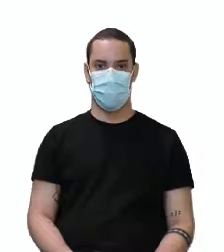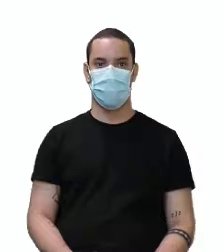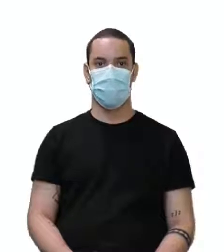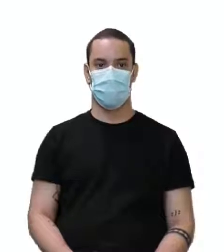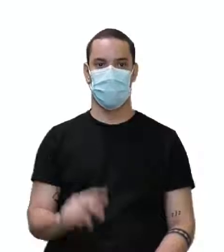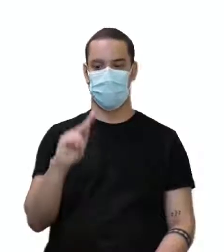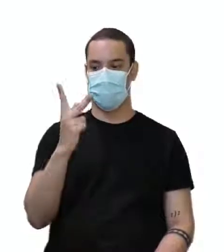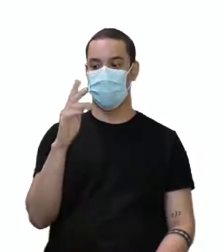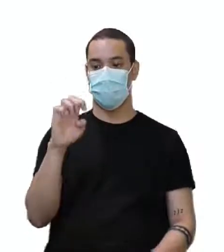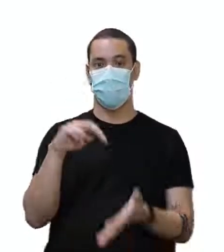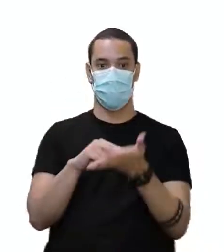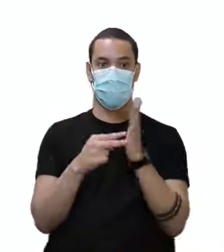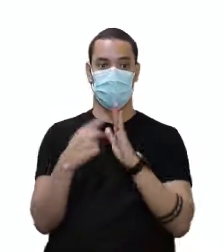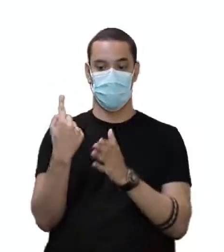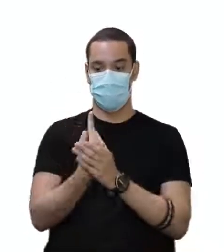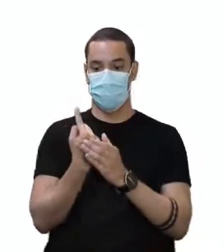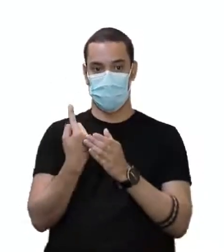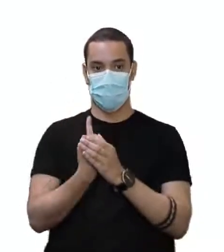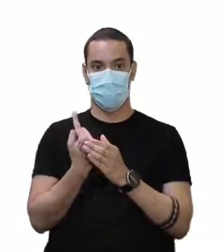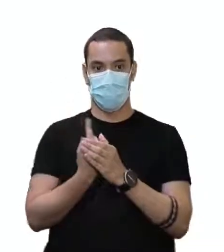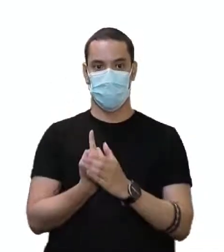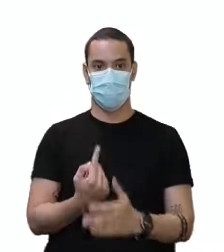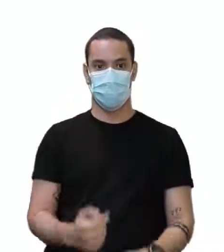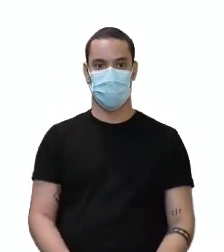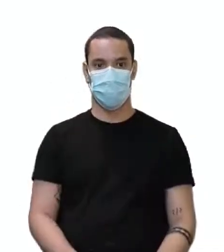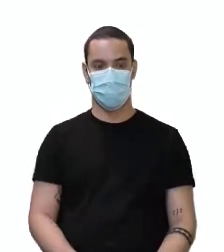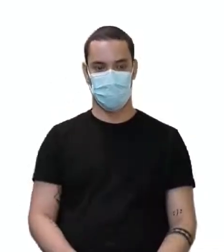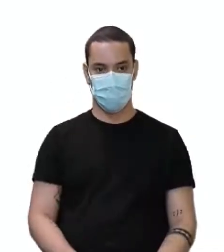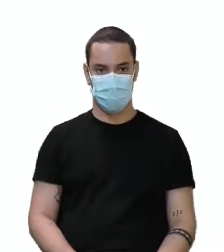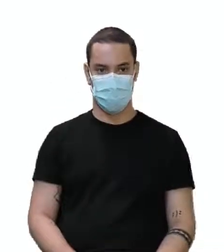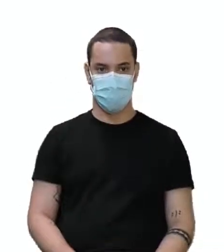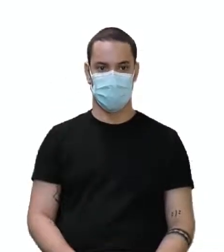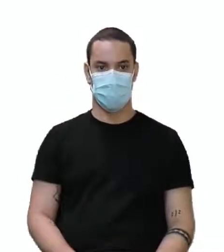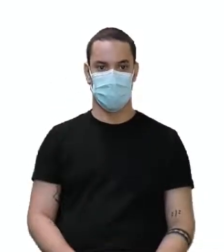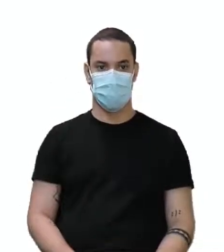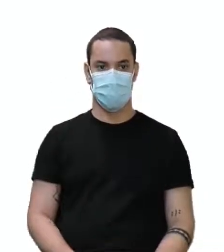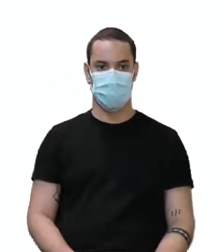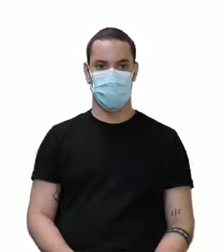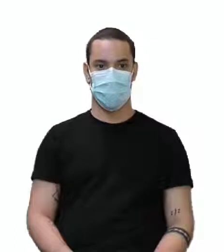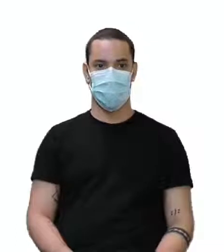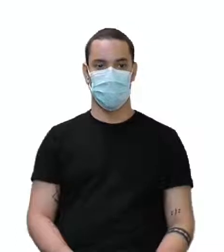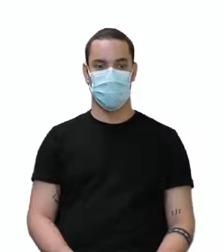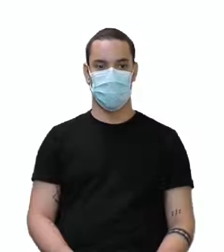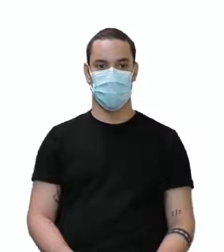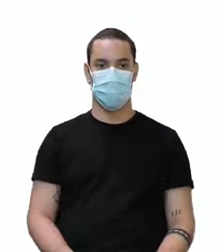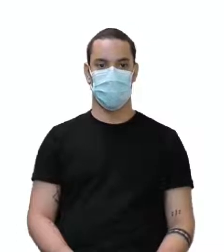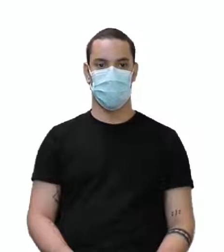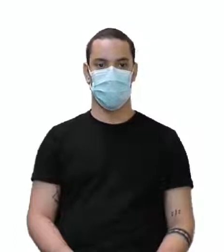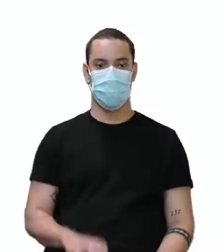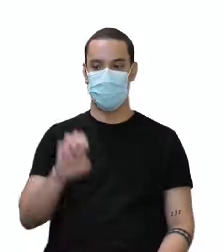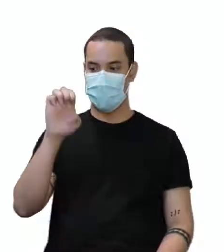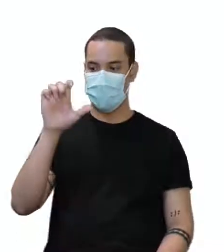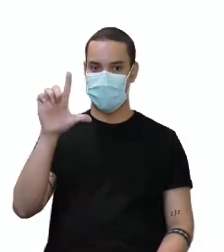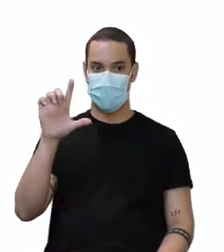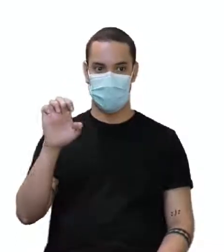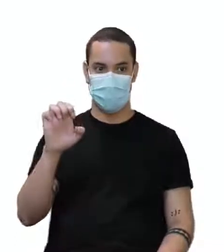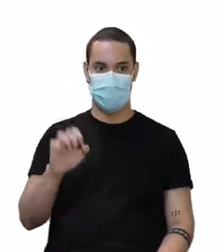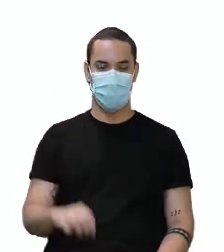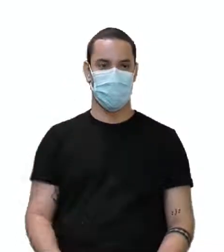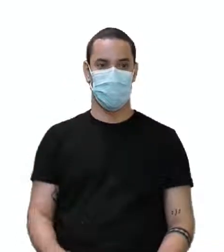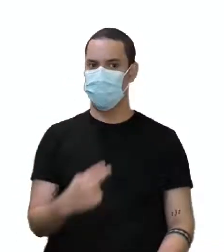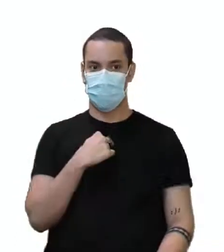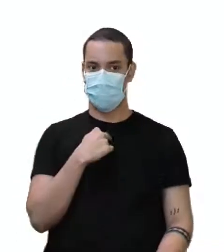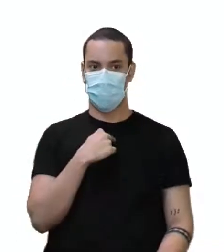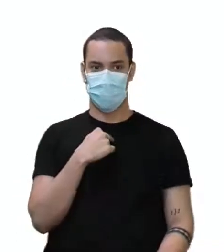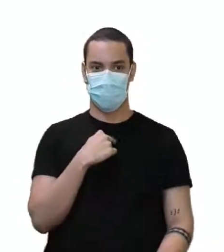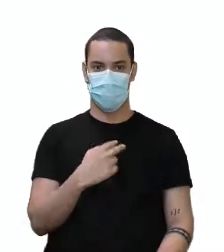He. He were talking. Eles estavam falando. Aliás, ele. Ele não. Eu não posso